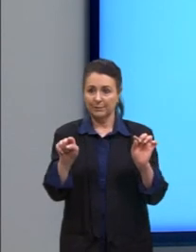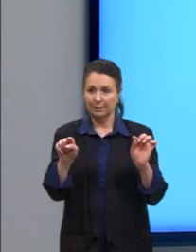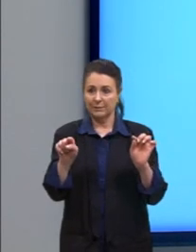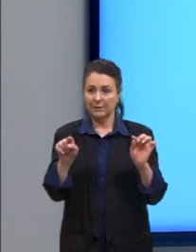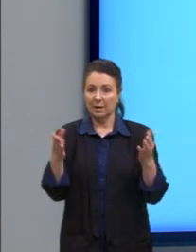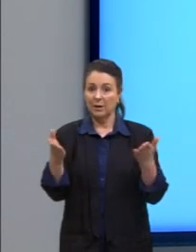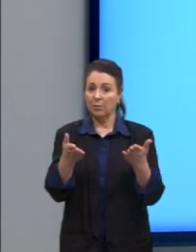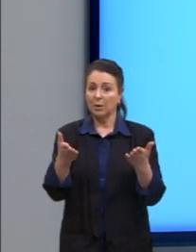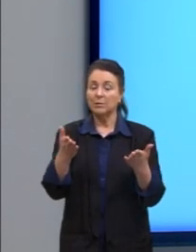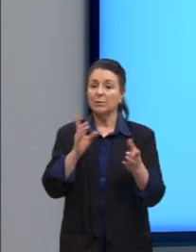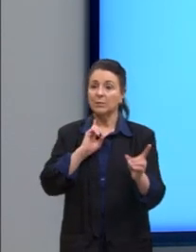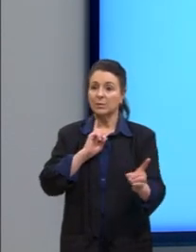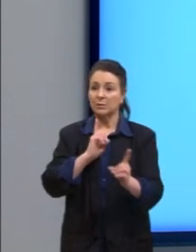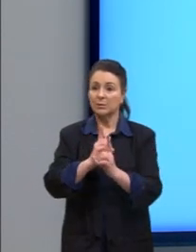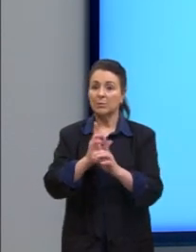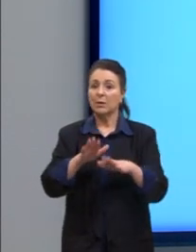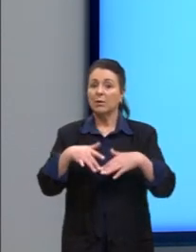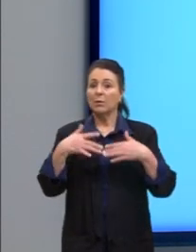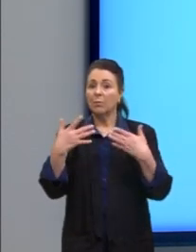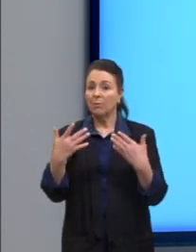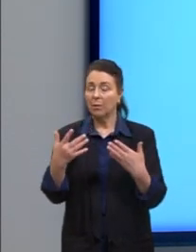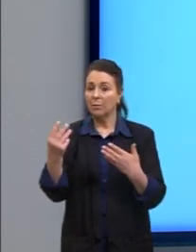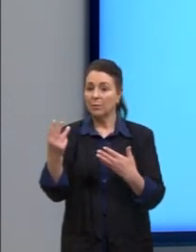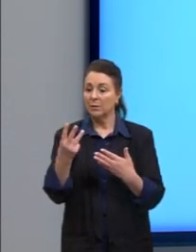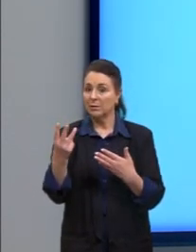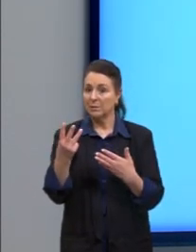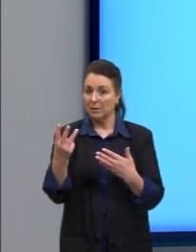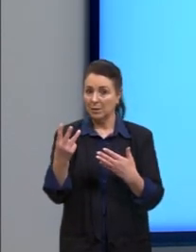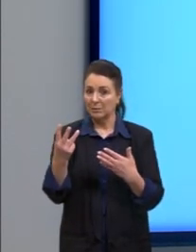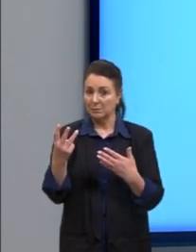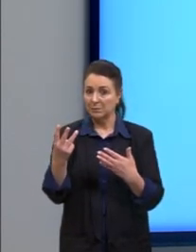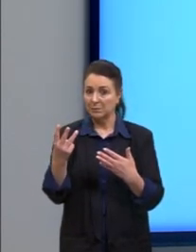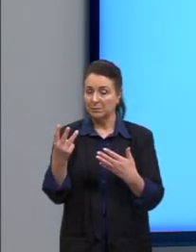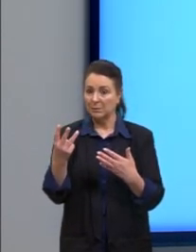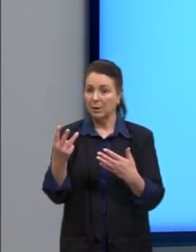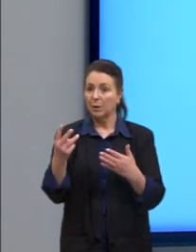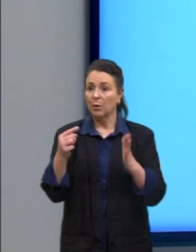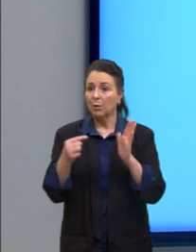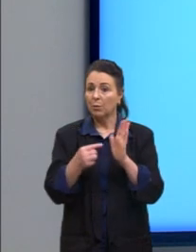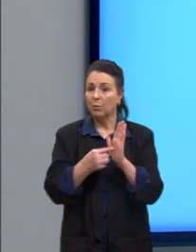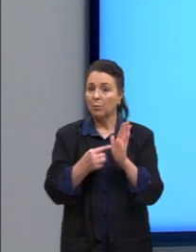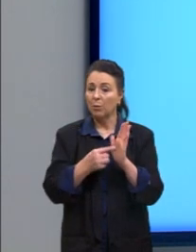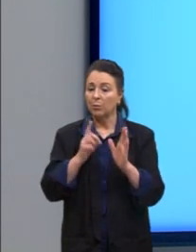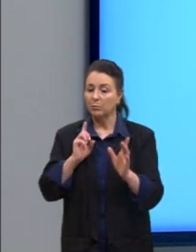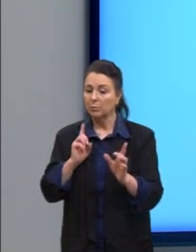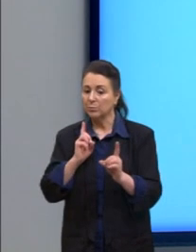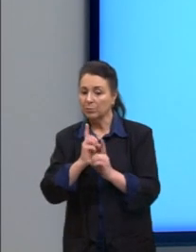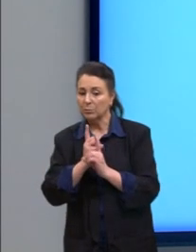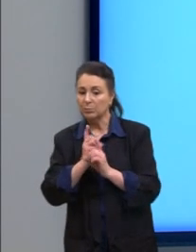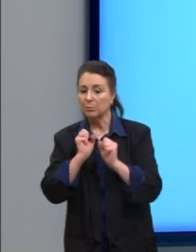determinar qual dessas três posições relativas, né, o ponto, ele se encontra.